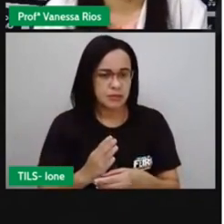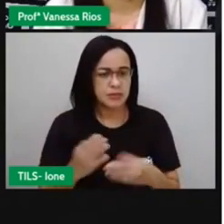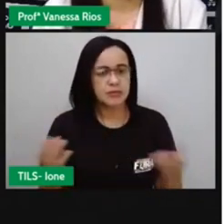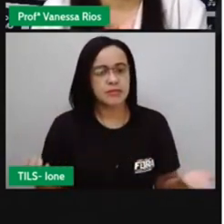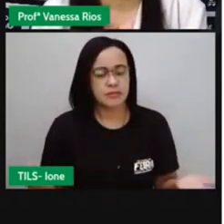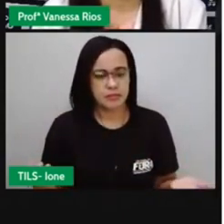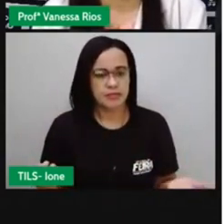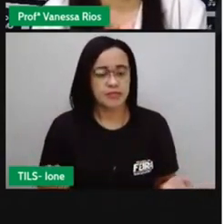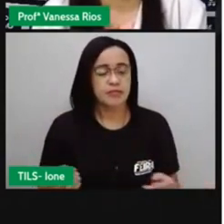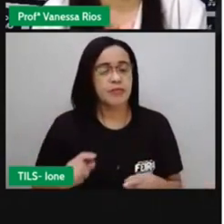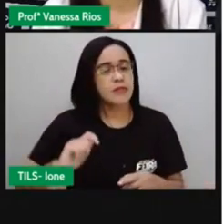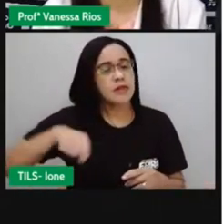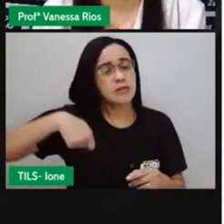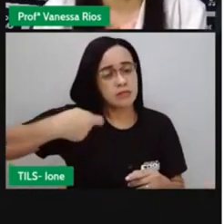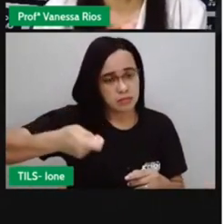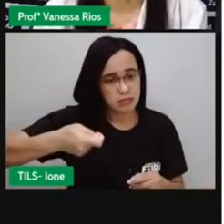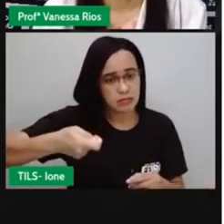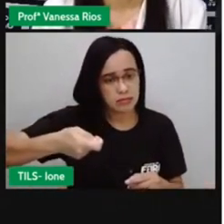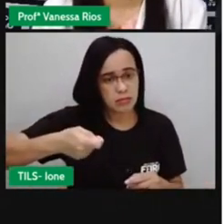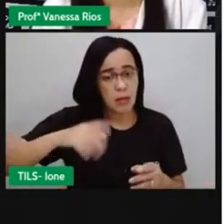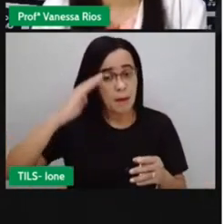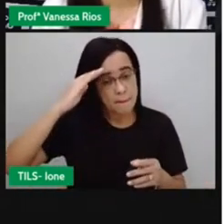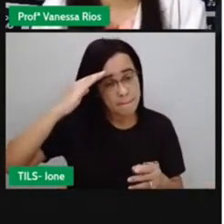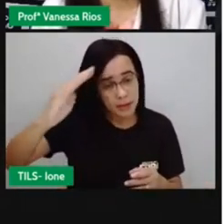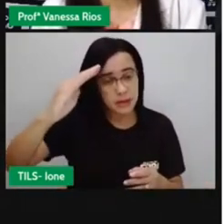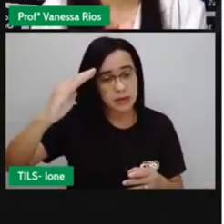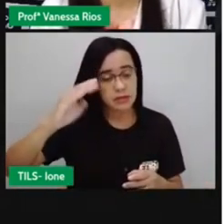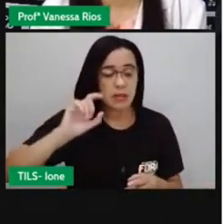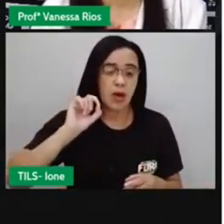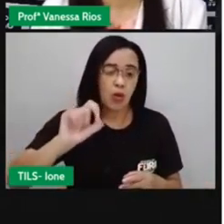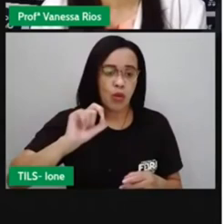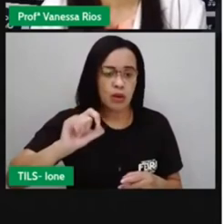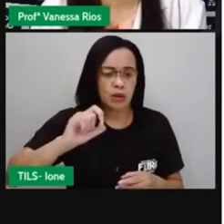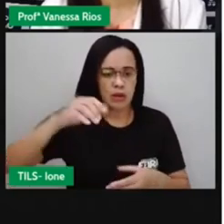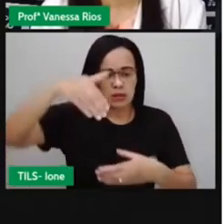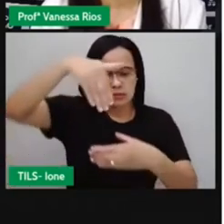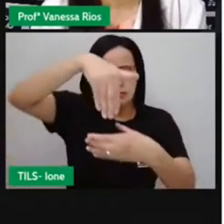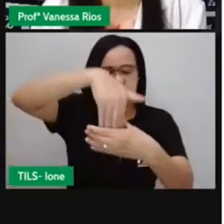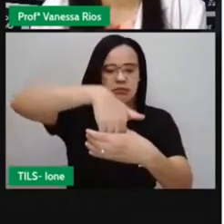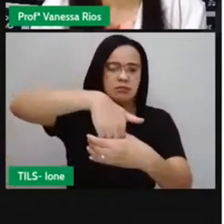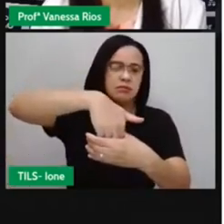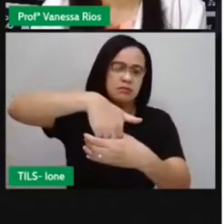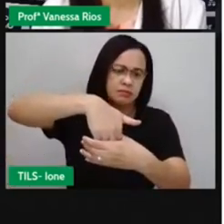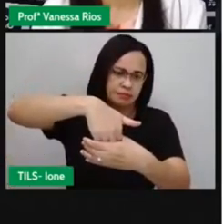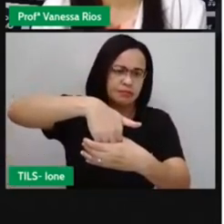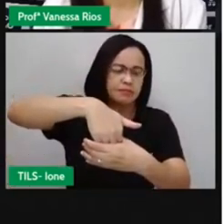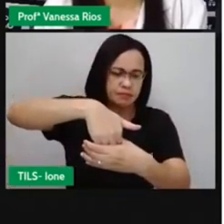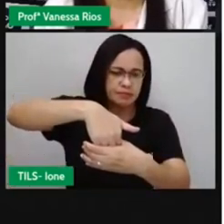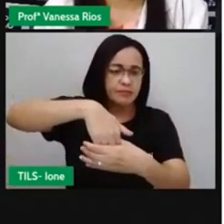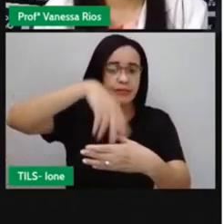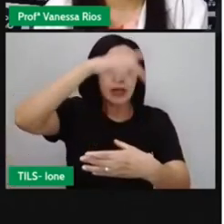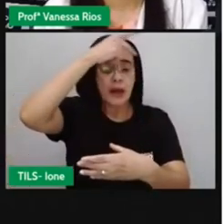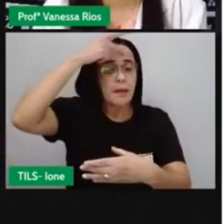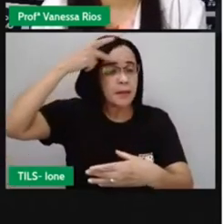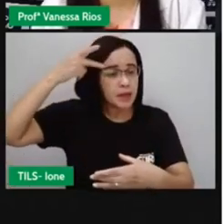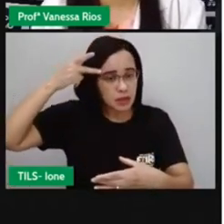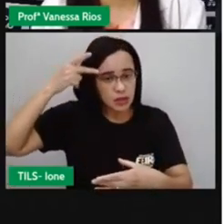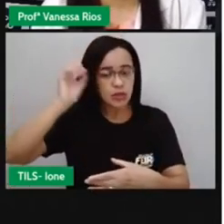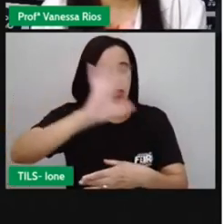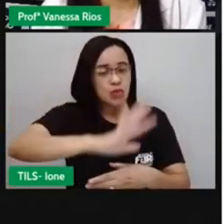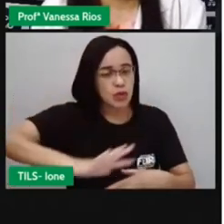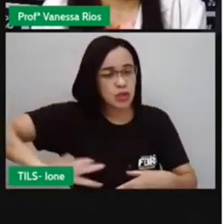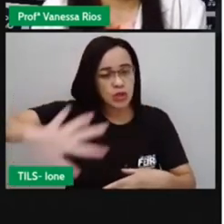voto, né, através da escolha que é livre daquelas pessoas que são consideradas aptas a serem